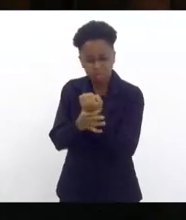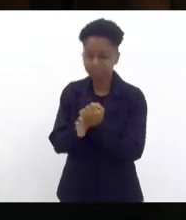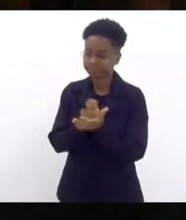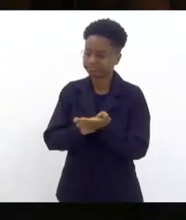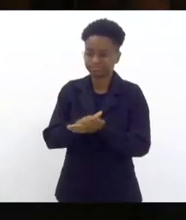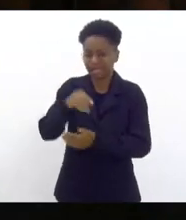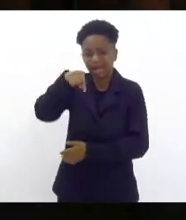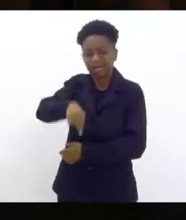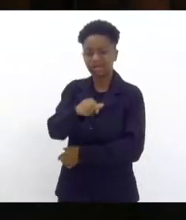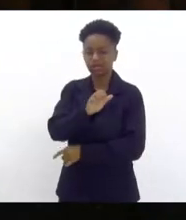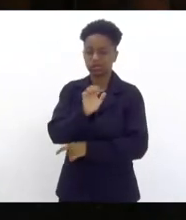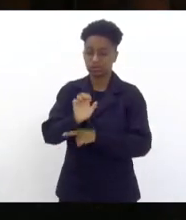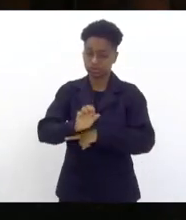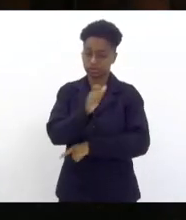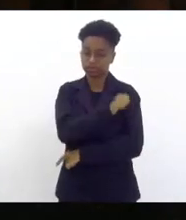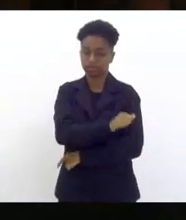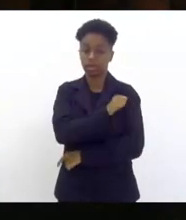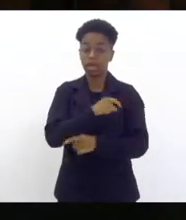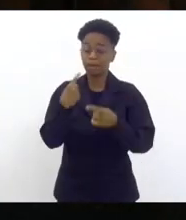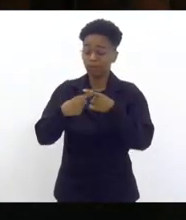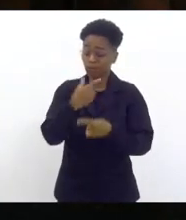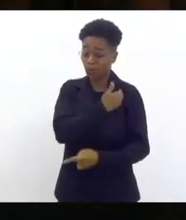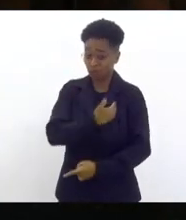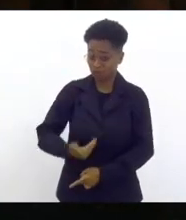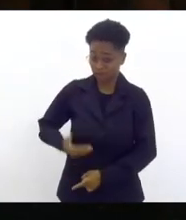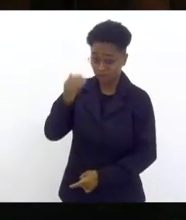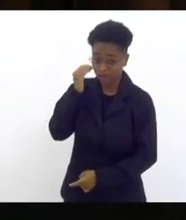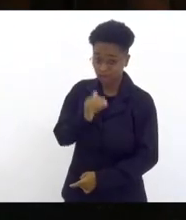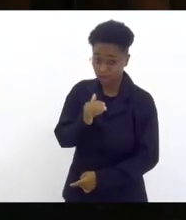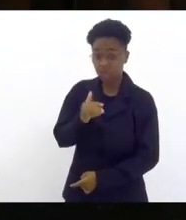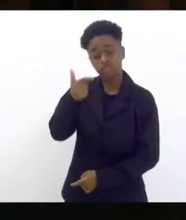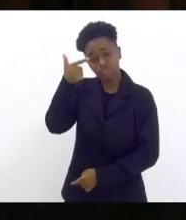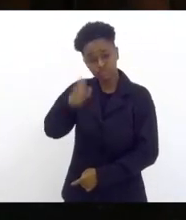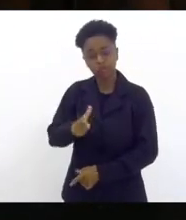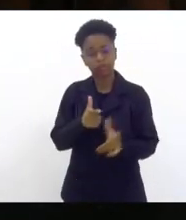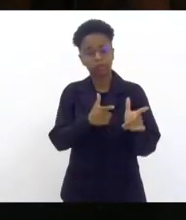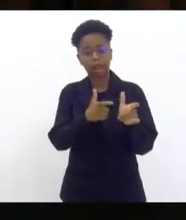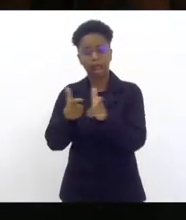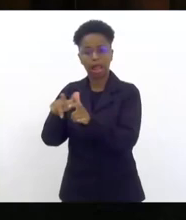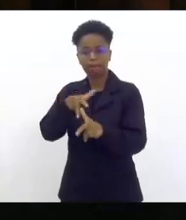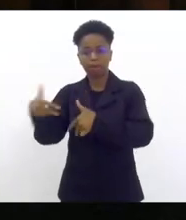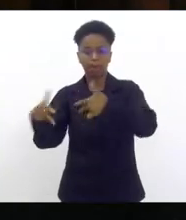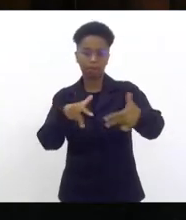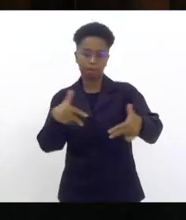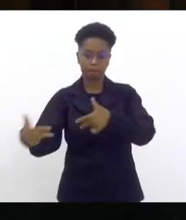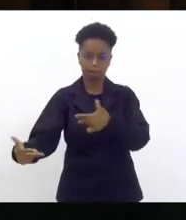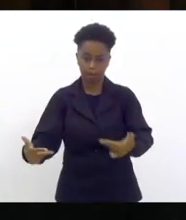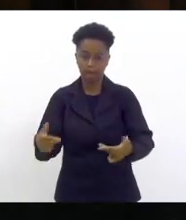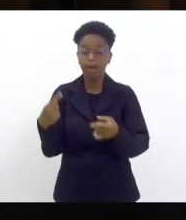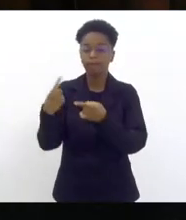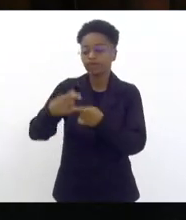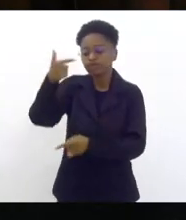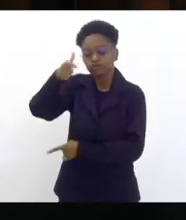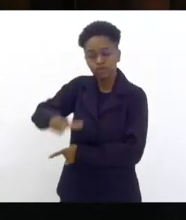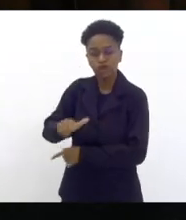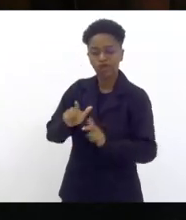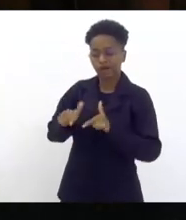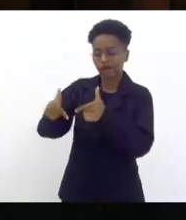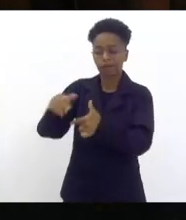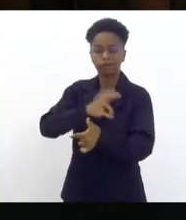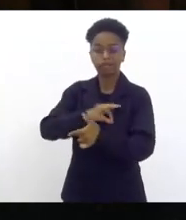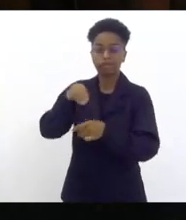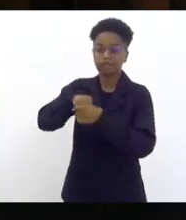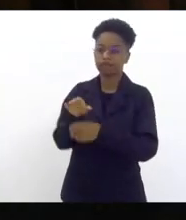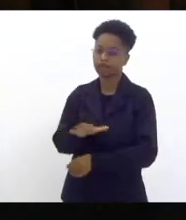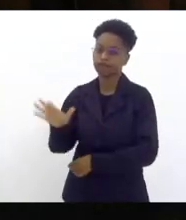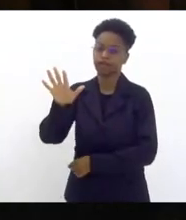do Rio de Janeiro porque o governador Cláudio Castro cometeu mais uma chacina porque teve mais uma operação policial dentro da favela que